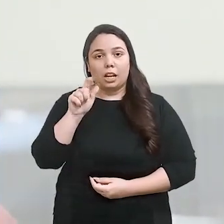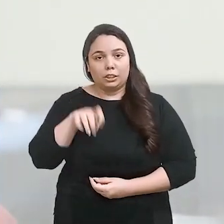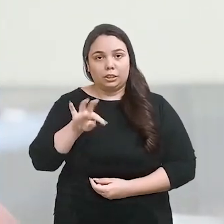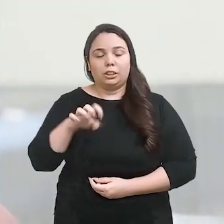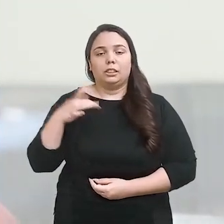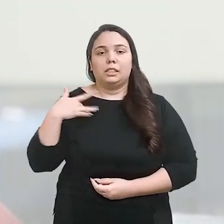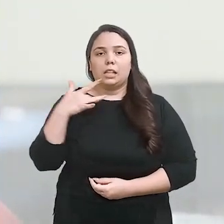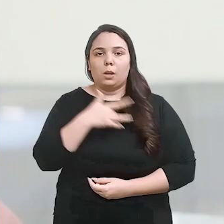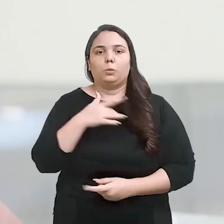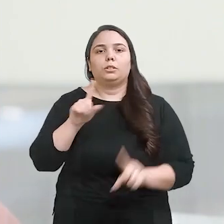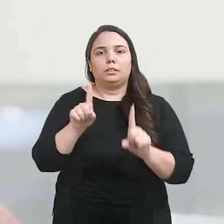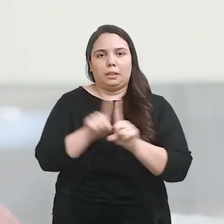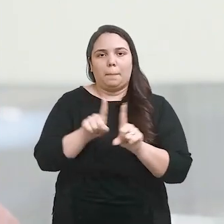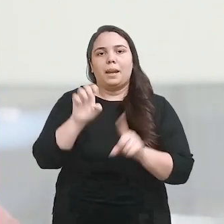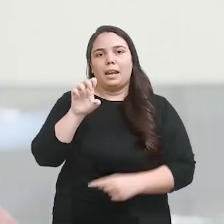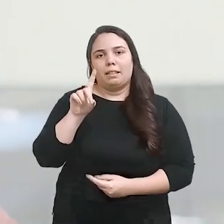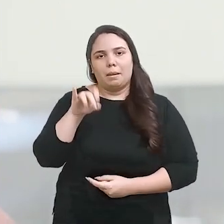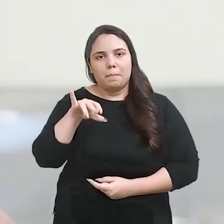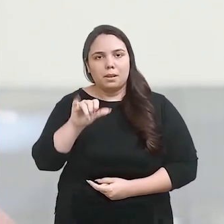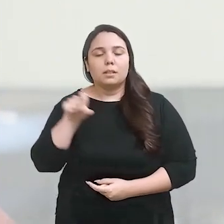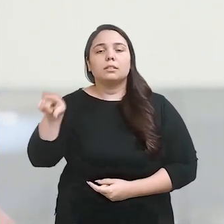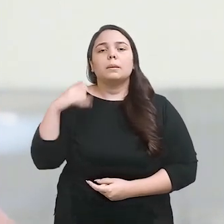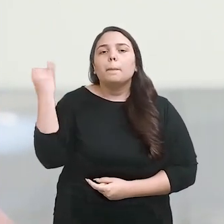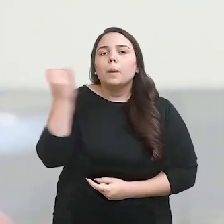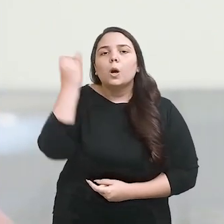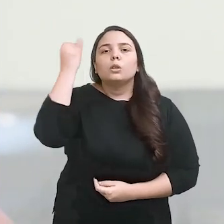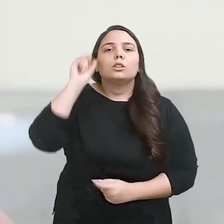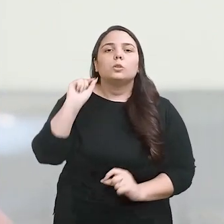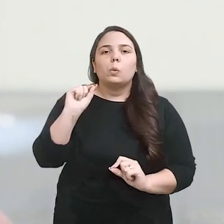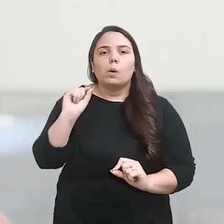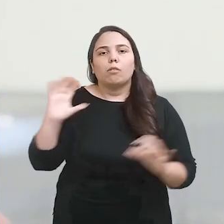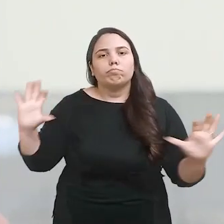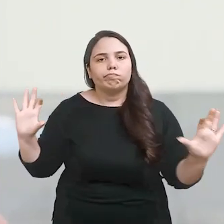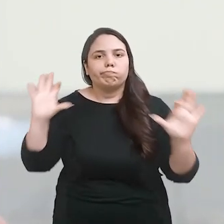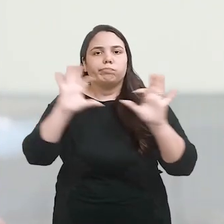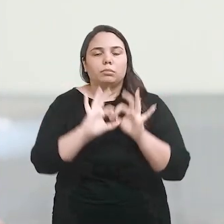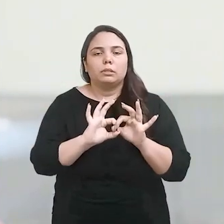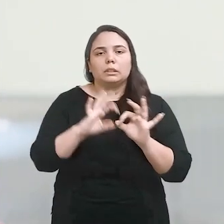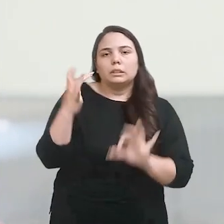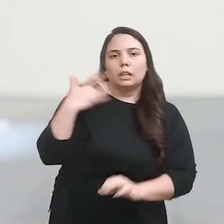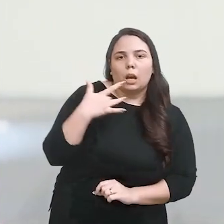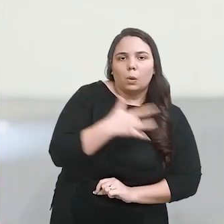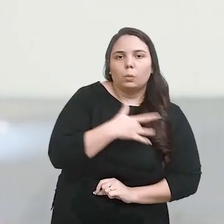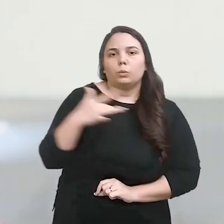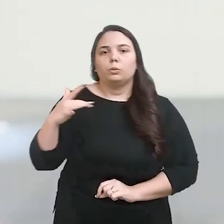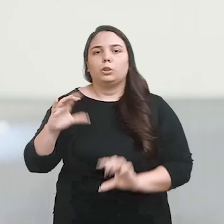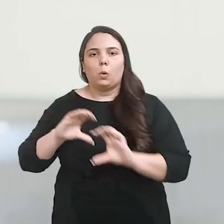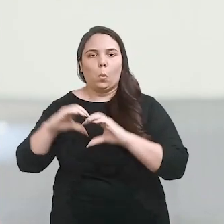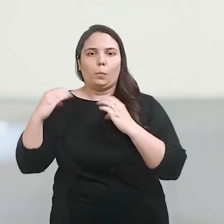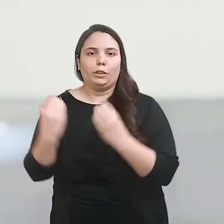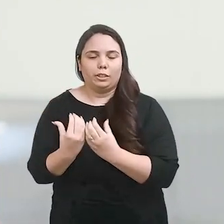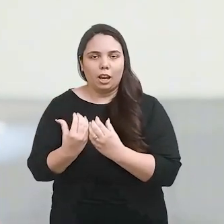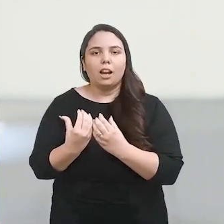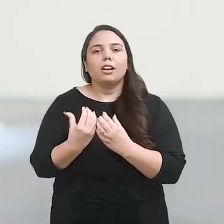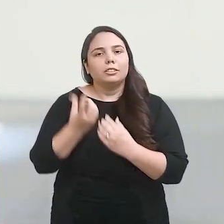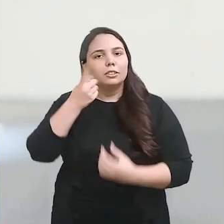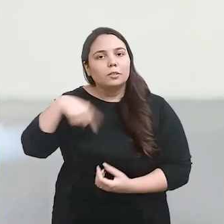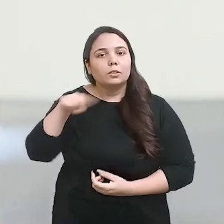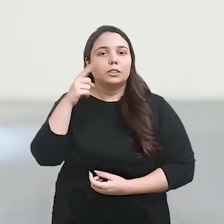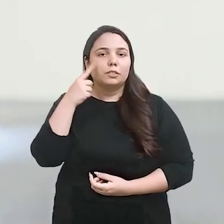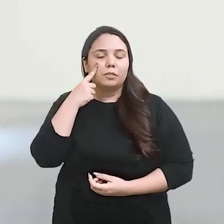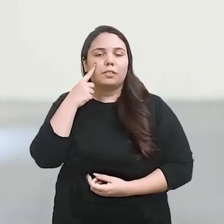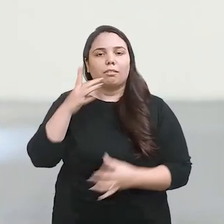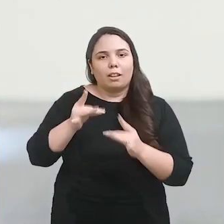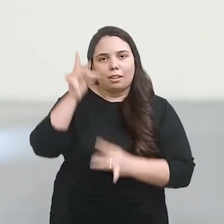Agente comunitário de saúde e de endemias. Categoria atua como um importante elo entre unidades de saúde e comunidade.